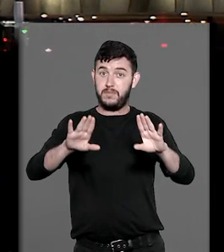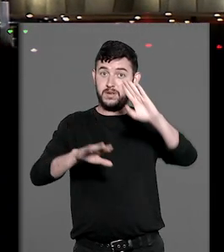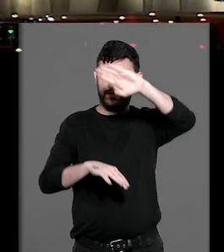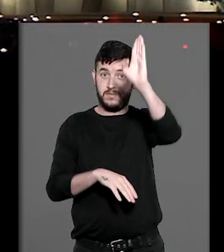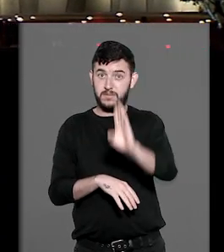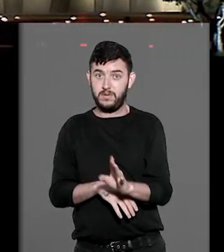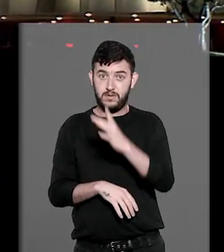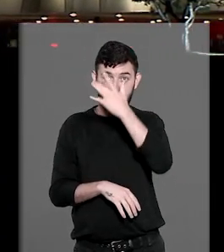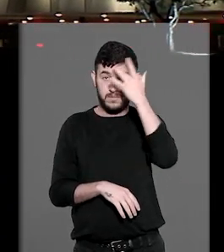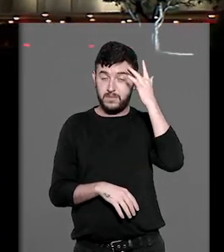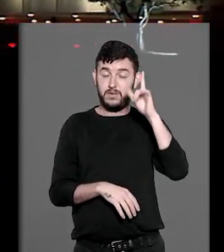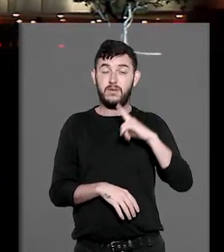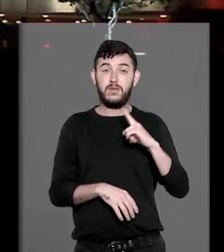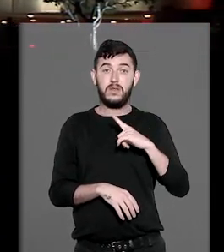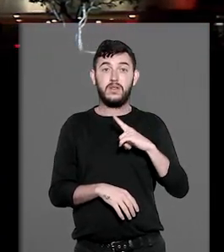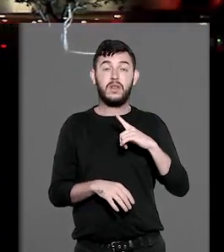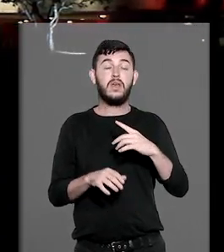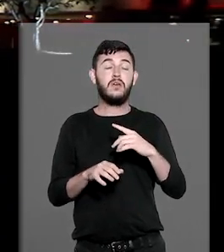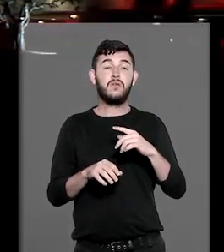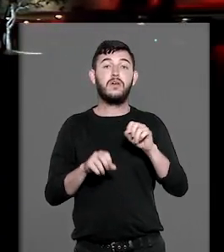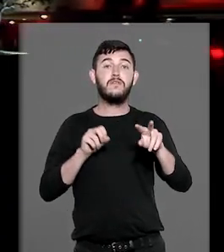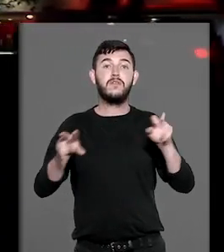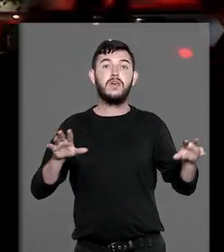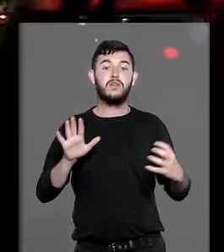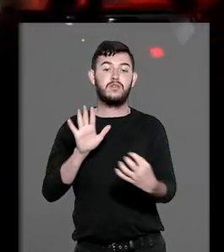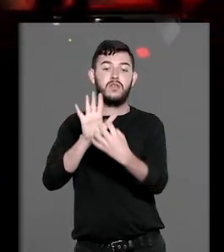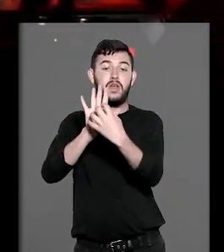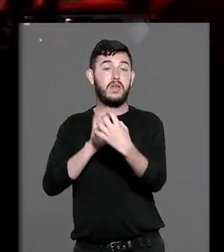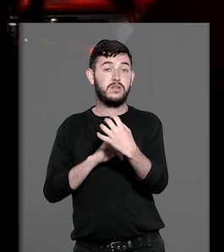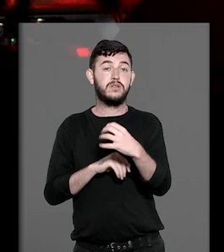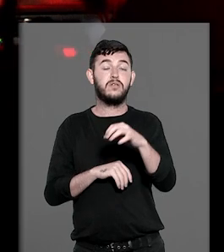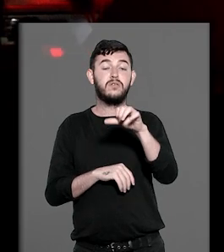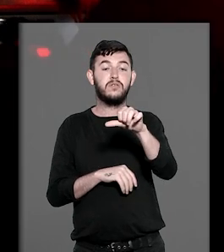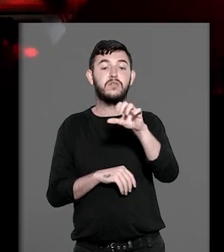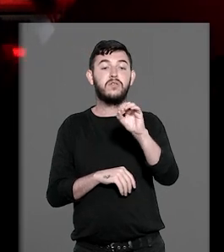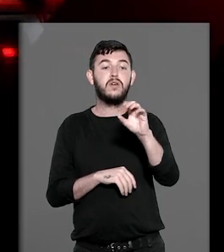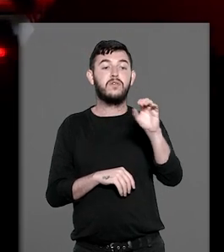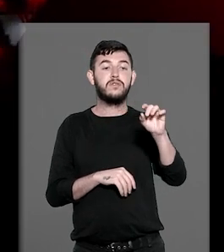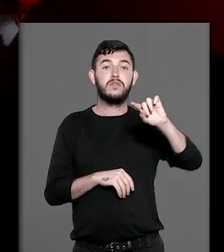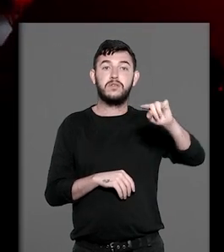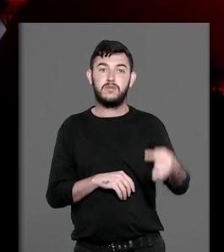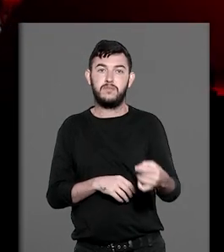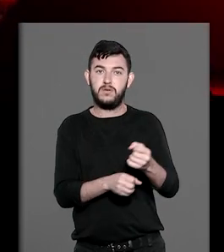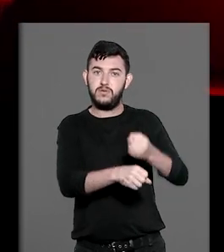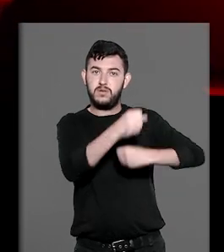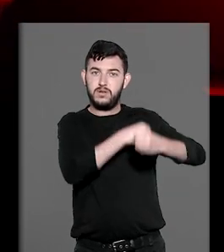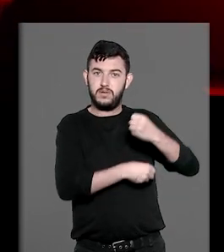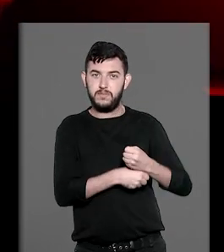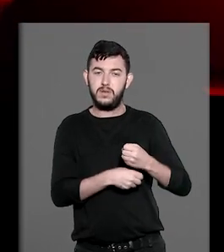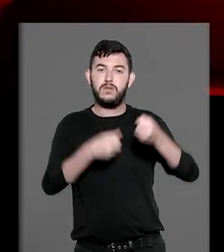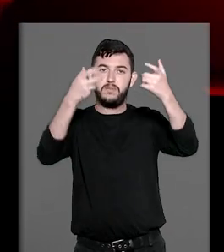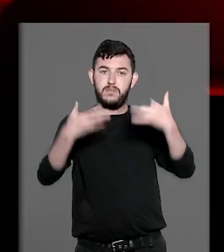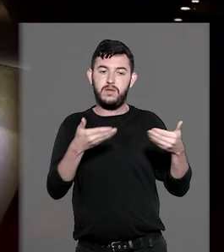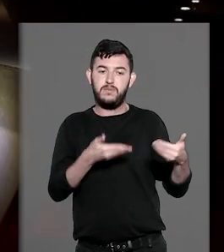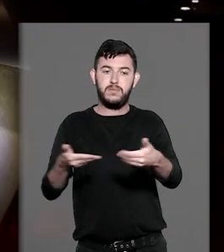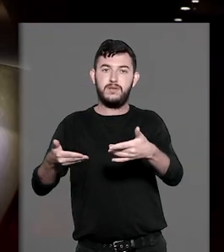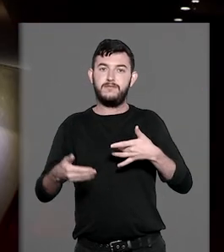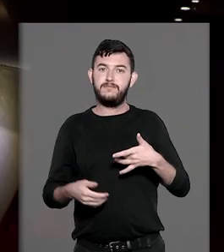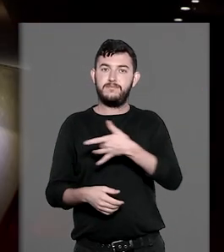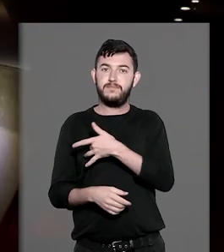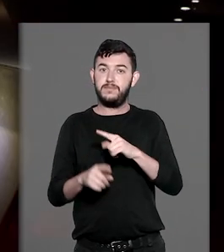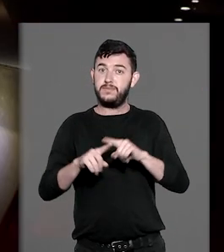o número de indivíduos com o vírus da AIDS passava de 900 mil no ano passado, de acordo com o Ministério da Saúde.